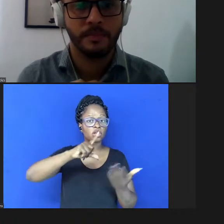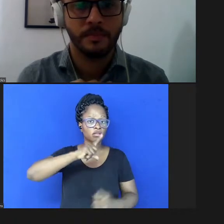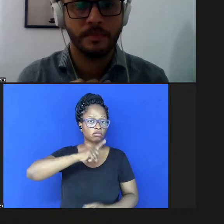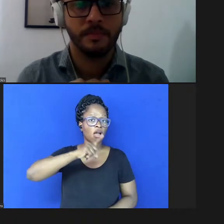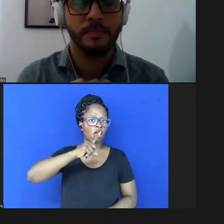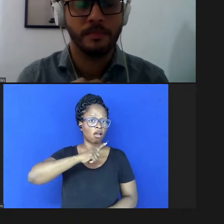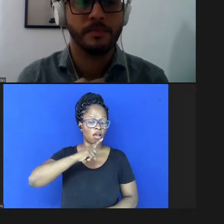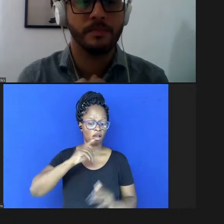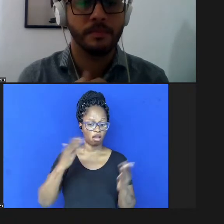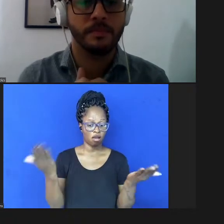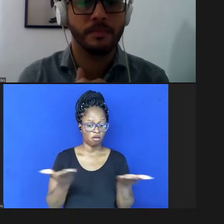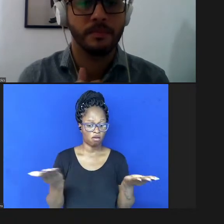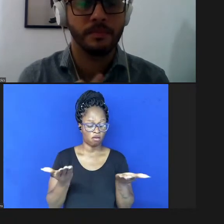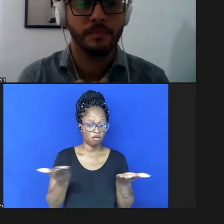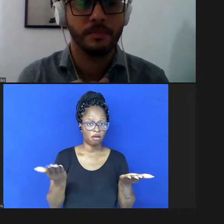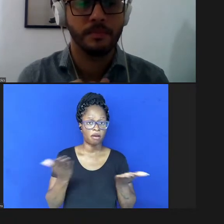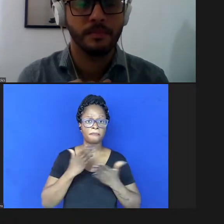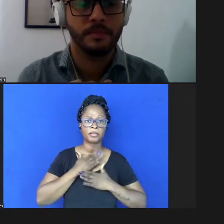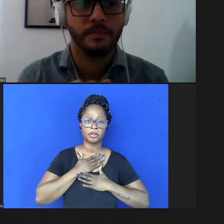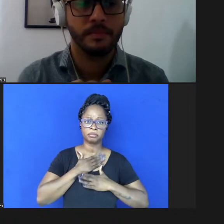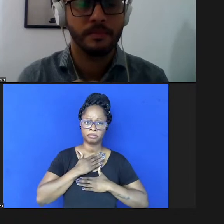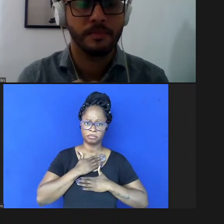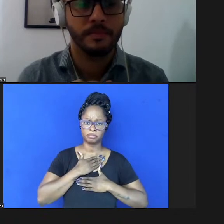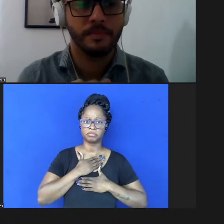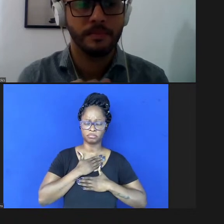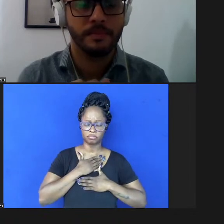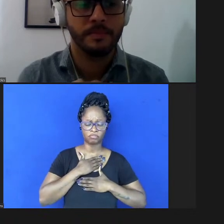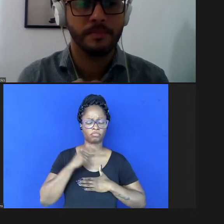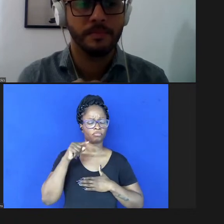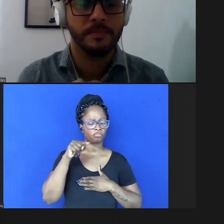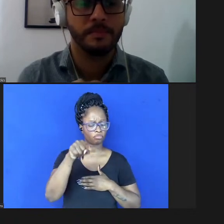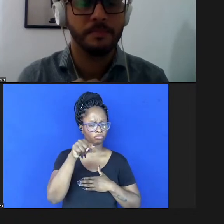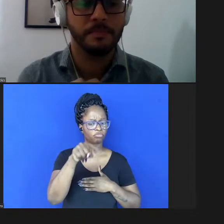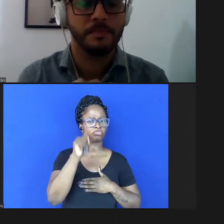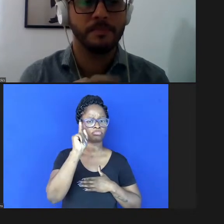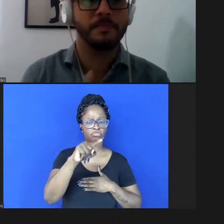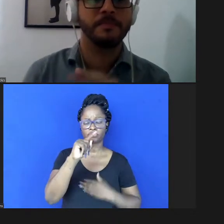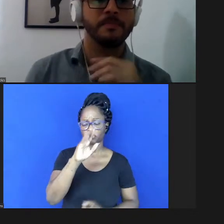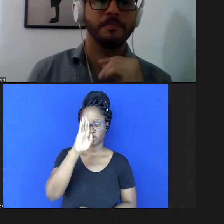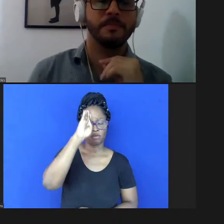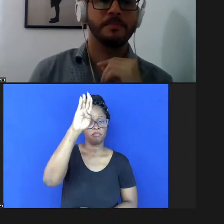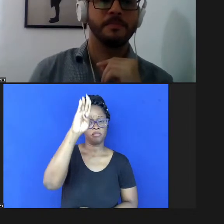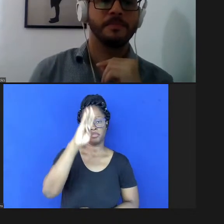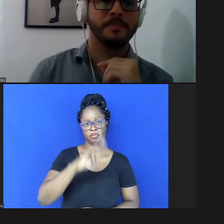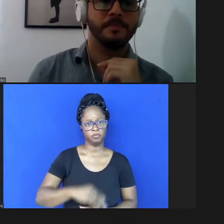de agora para mim isso seria a questão primordial